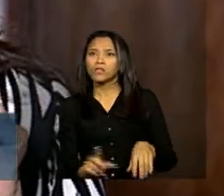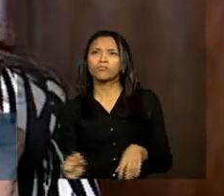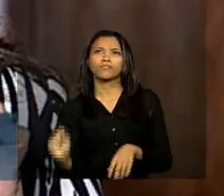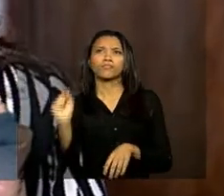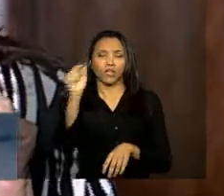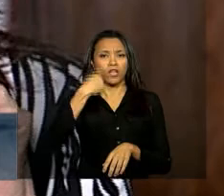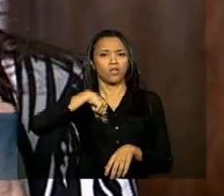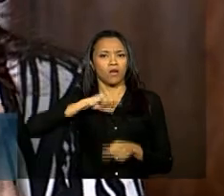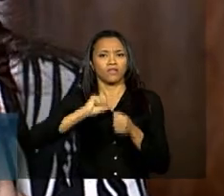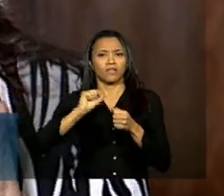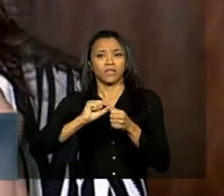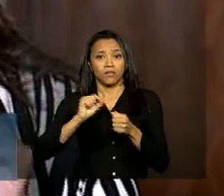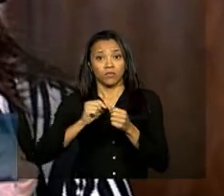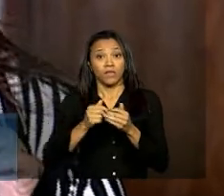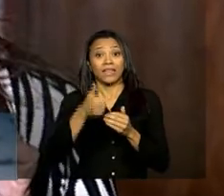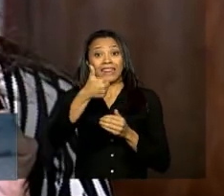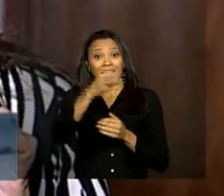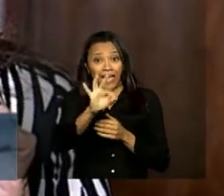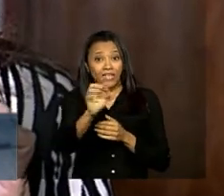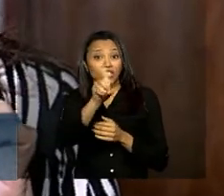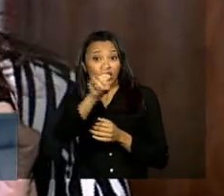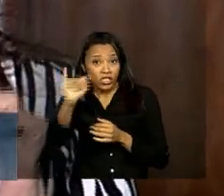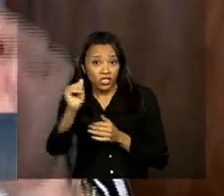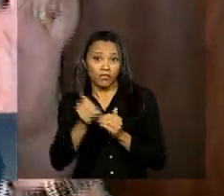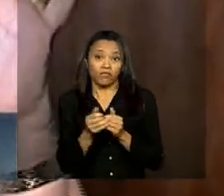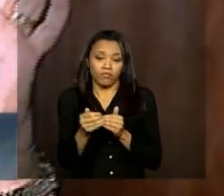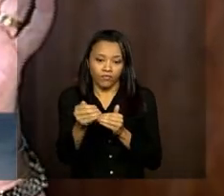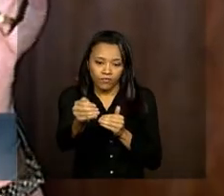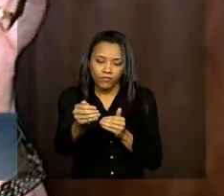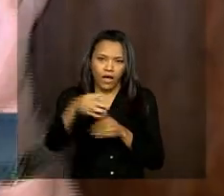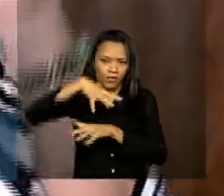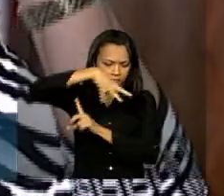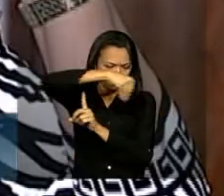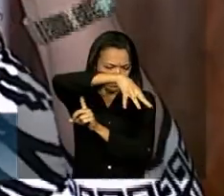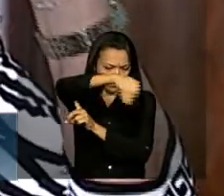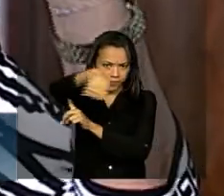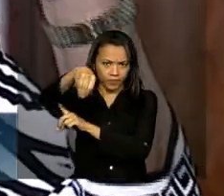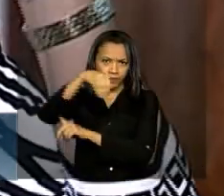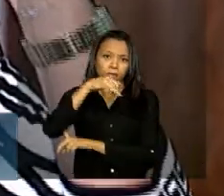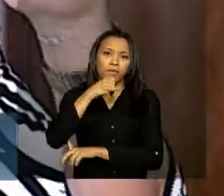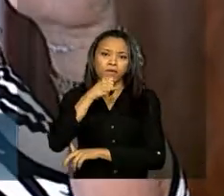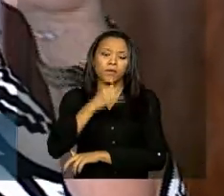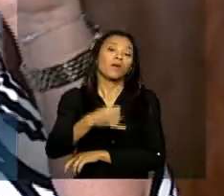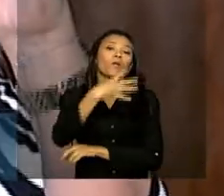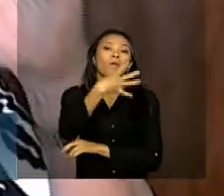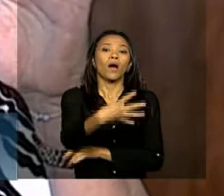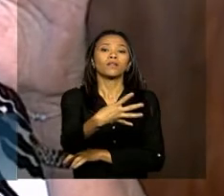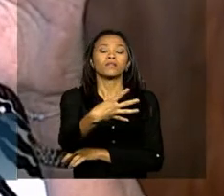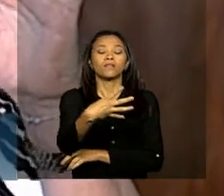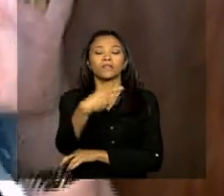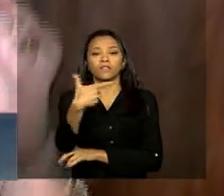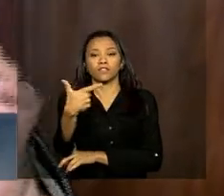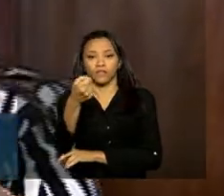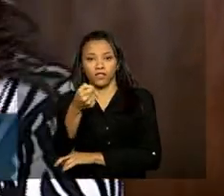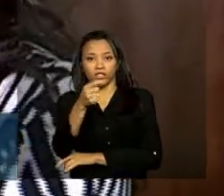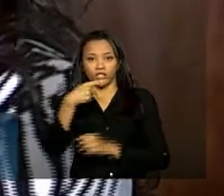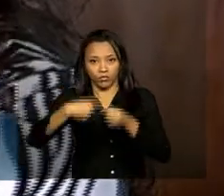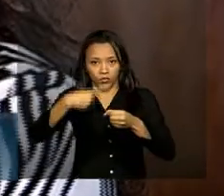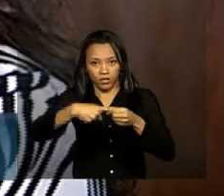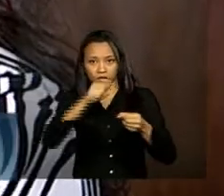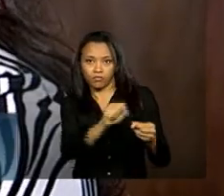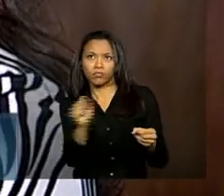10 dias então nós já terminamos desses 10 dias um exemplo 420 municípios é